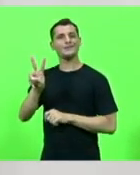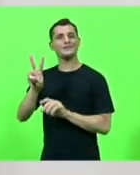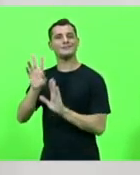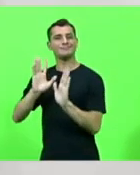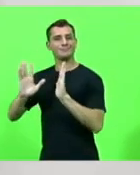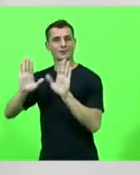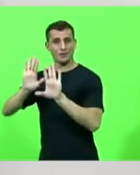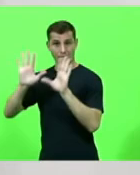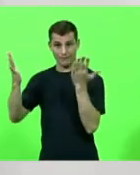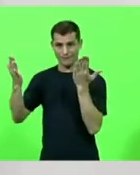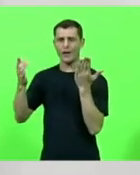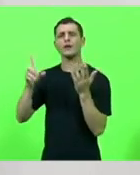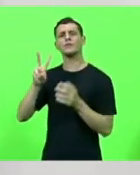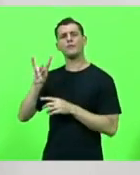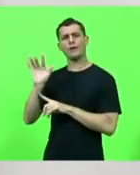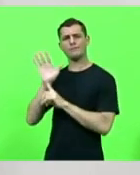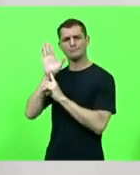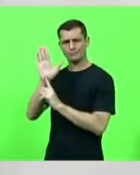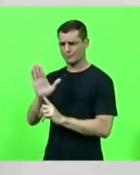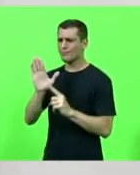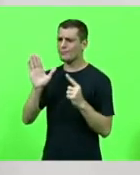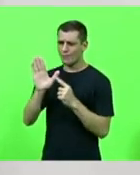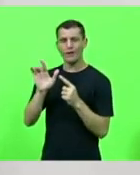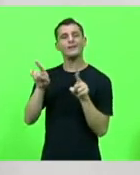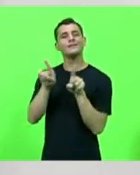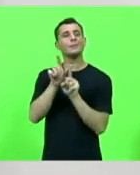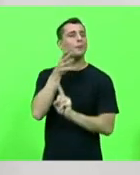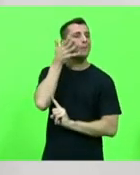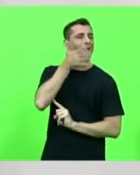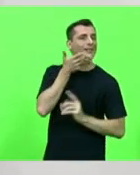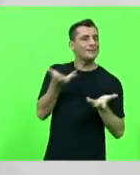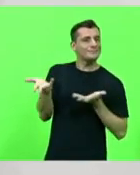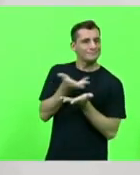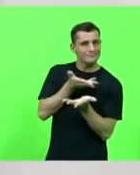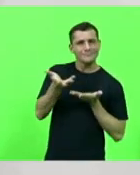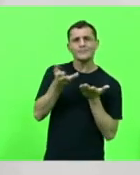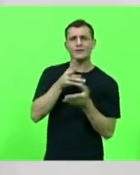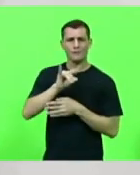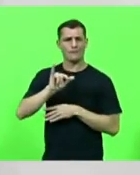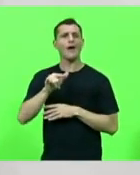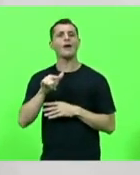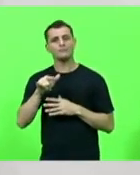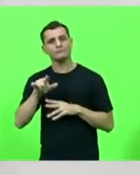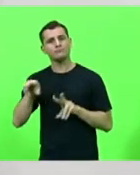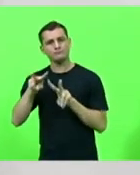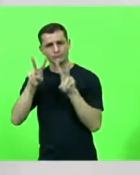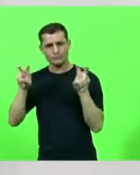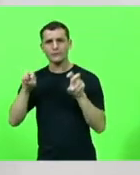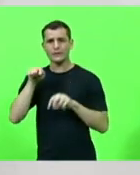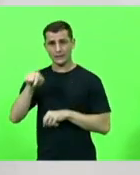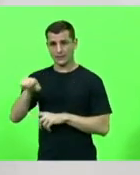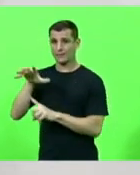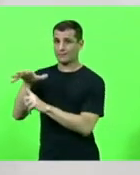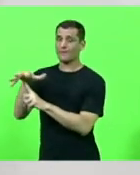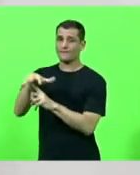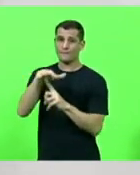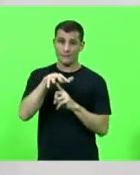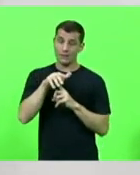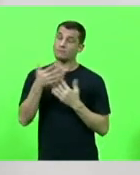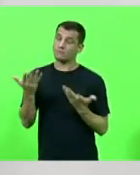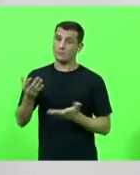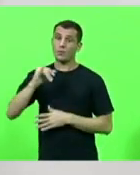e palestras dinâmicas rodadas de negócios além da feira então é uma oportunidade que as empresas